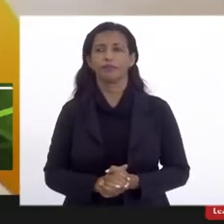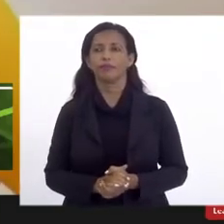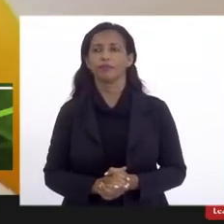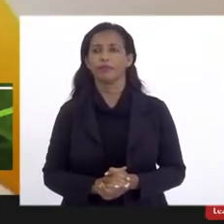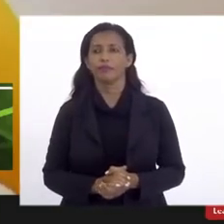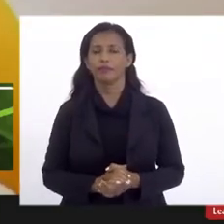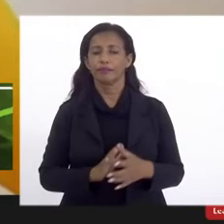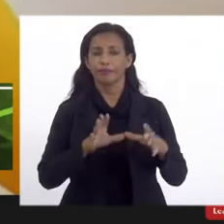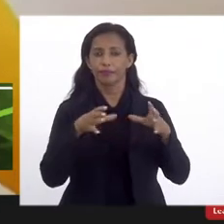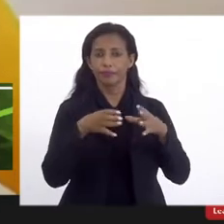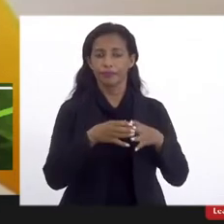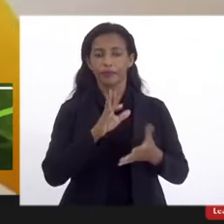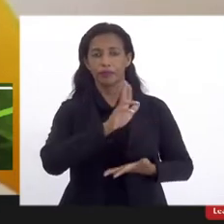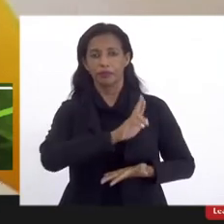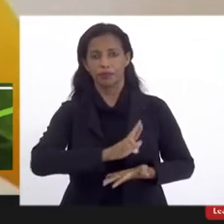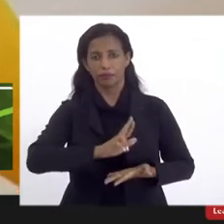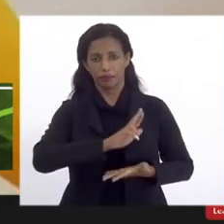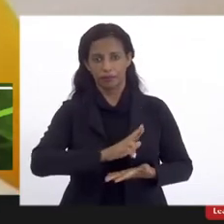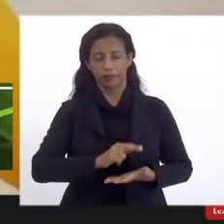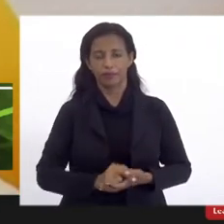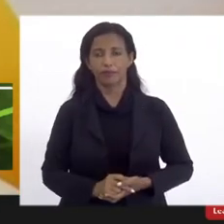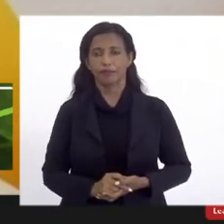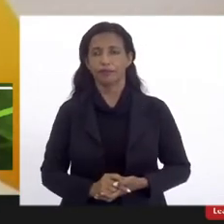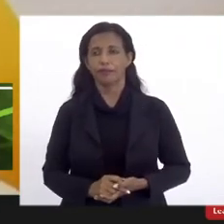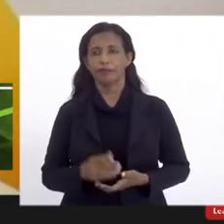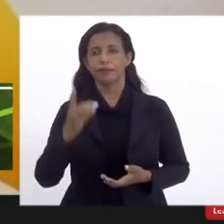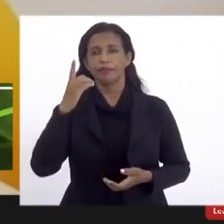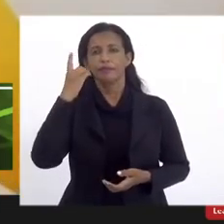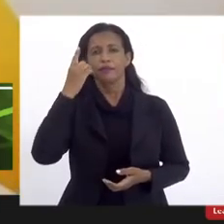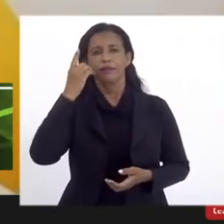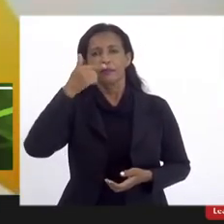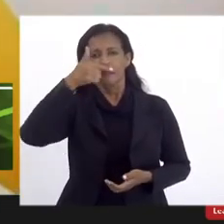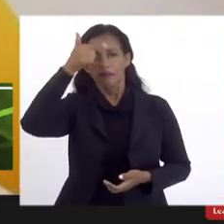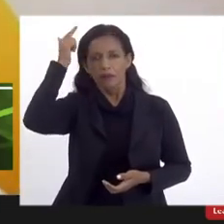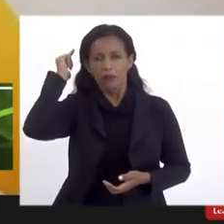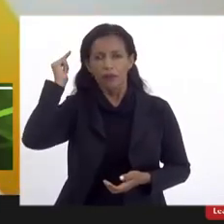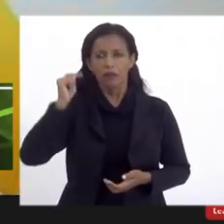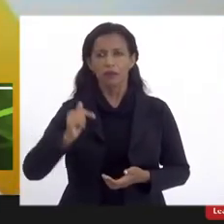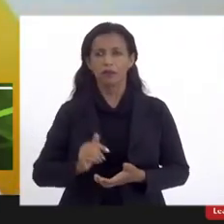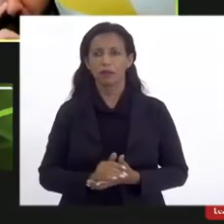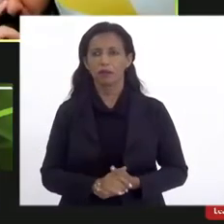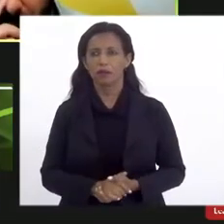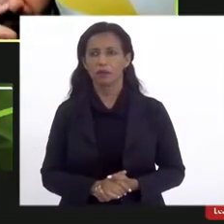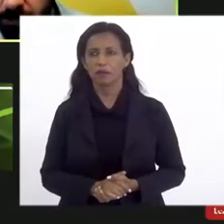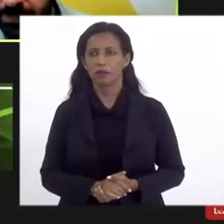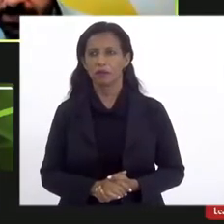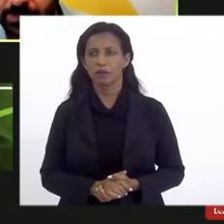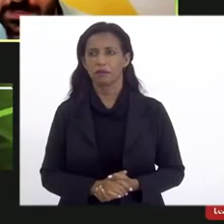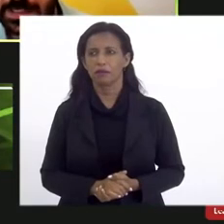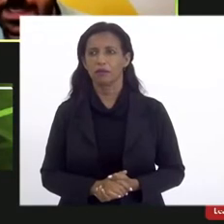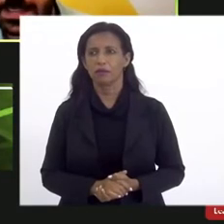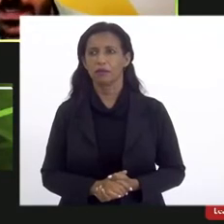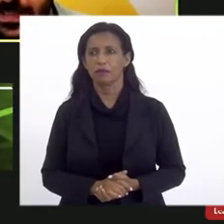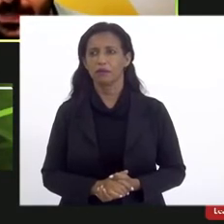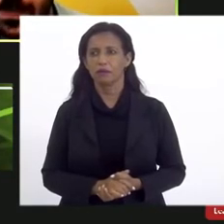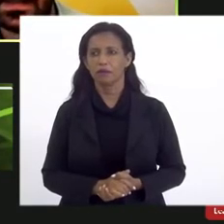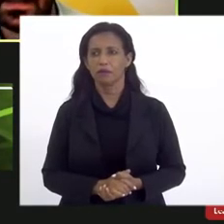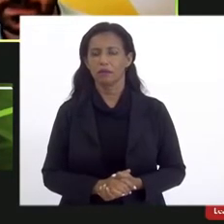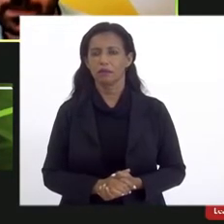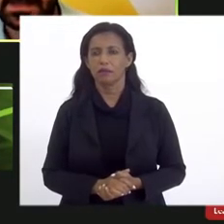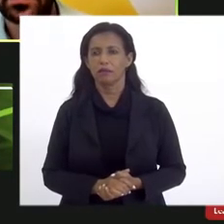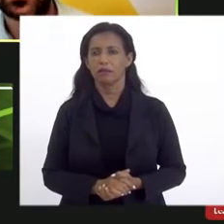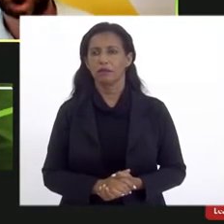da comunidade universitária. Então, deputado Luiz Paulo continua presente aqui conosco, não? Estou vendo que está com janelinha aqui.